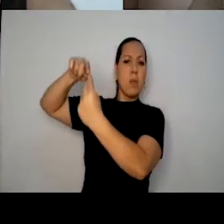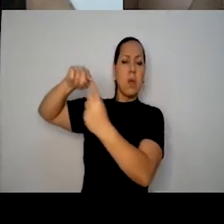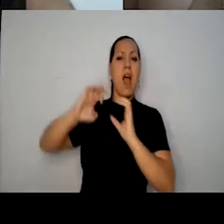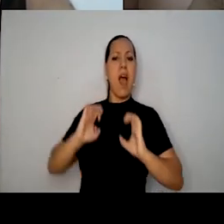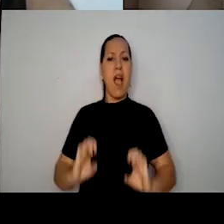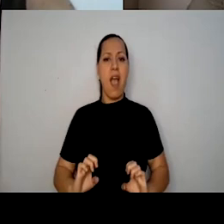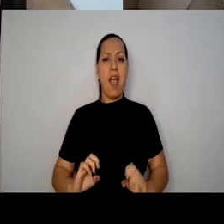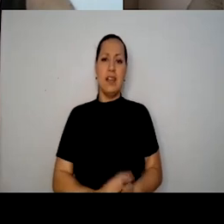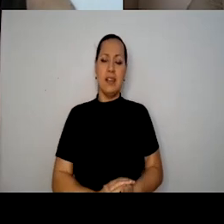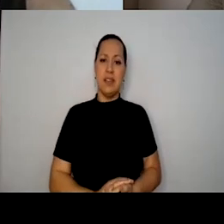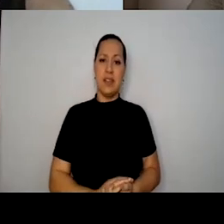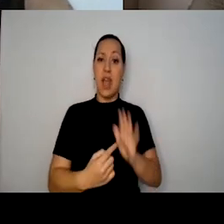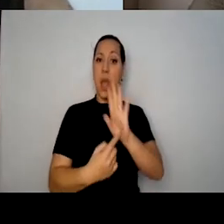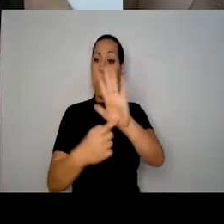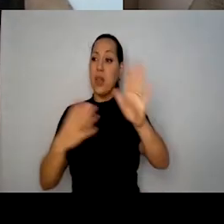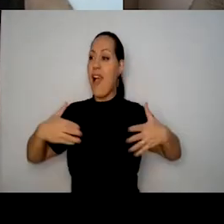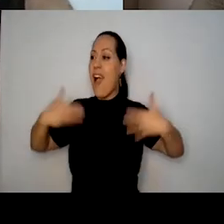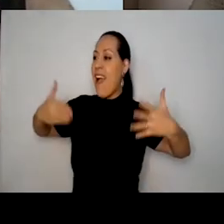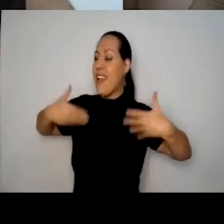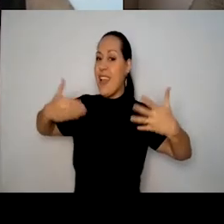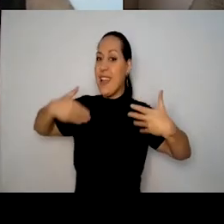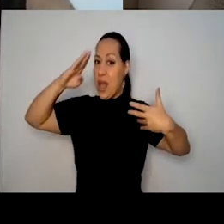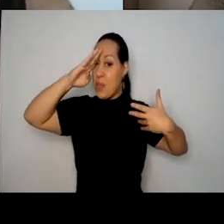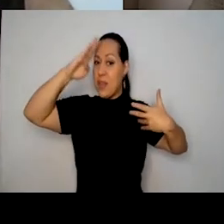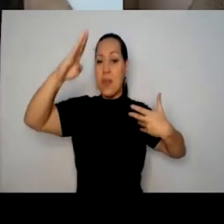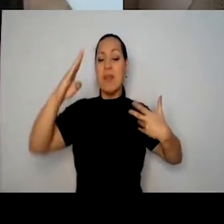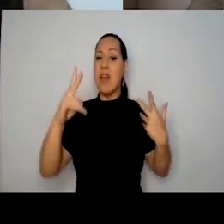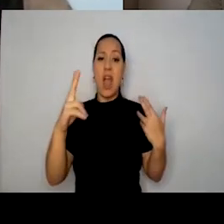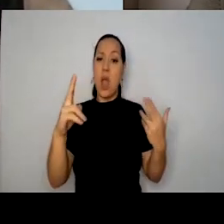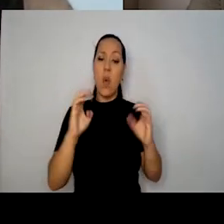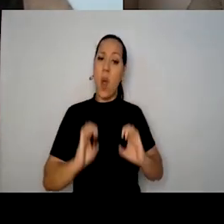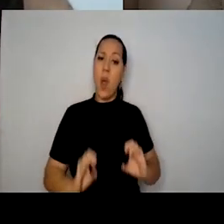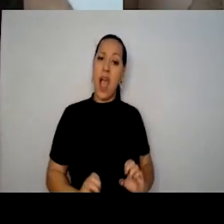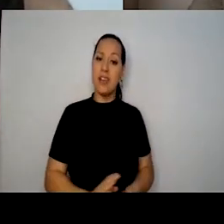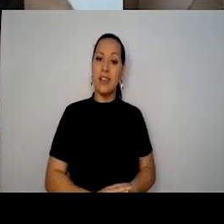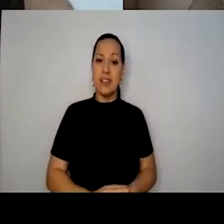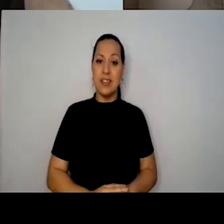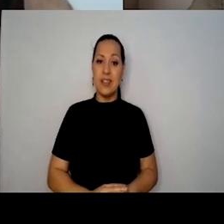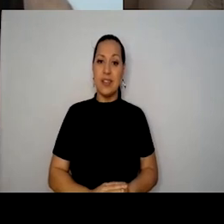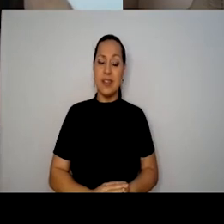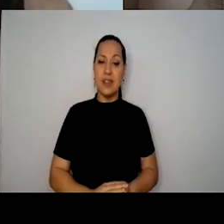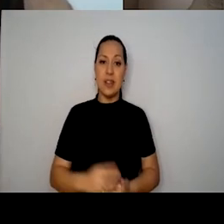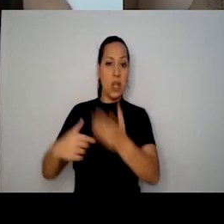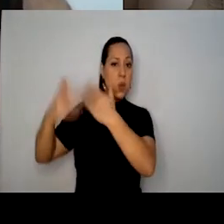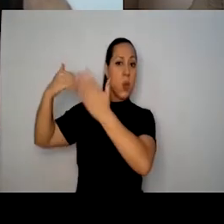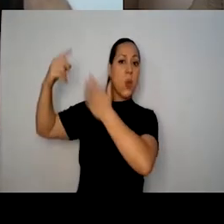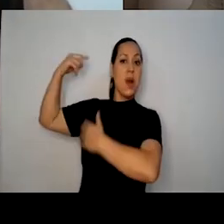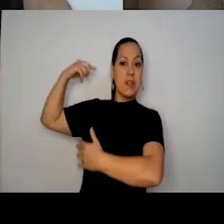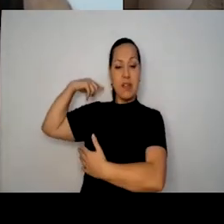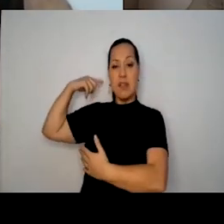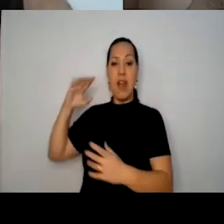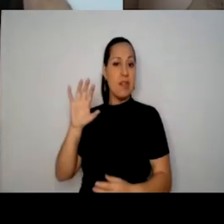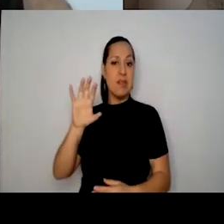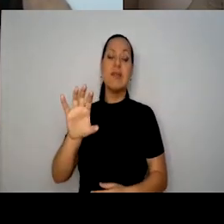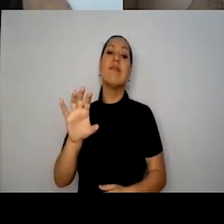isso, trazer a alegria como princípio, é como ética também, e os ancestrais, é isso que eles